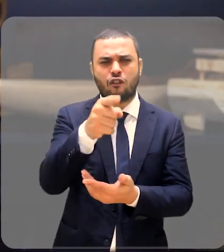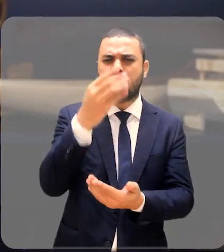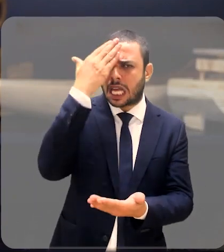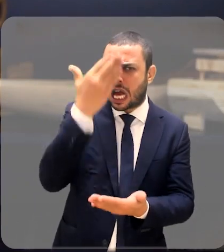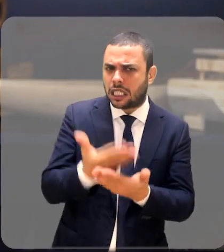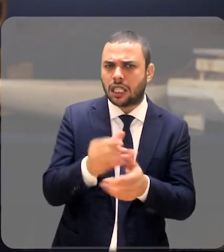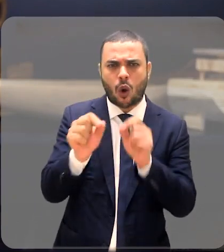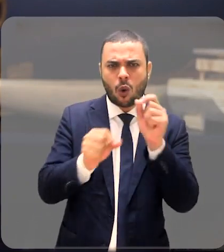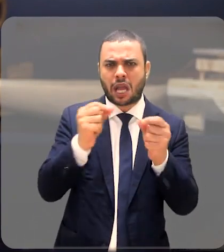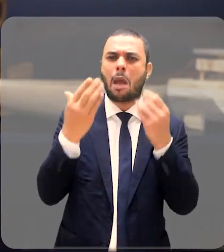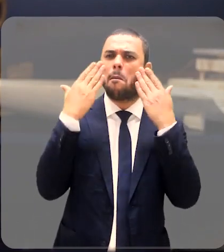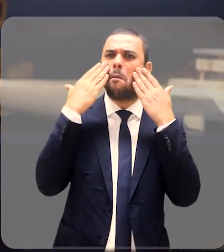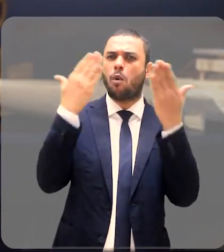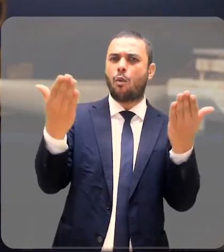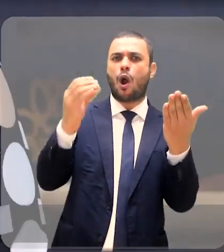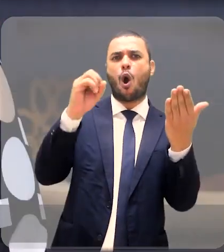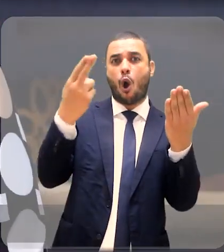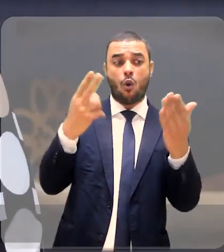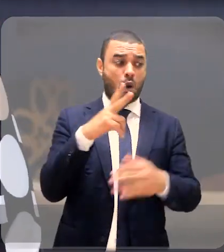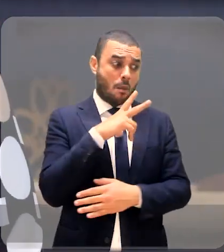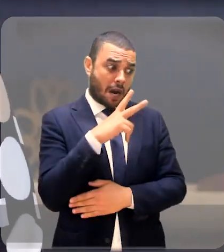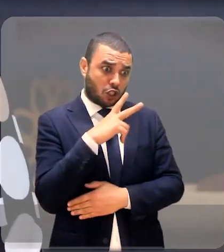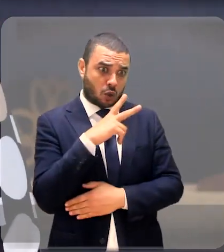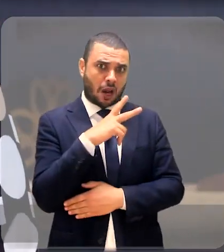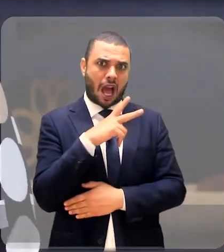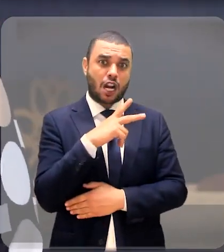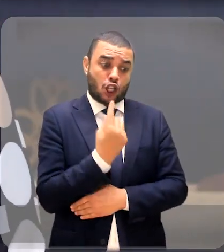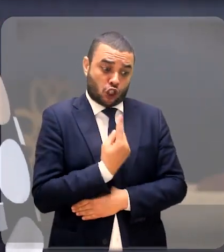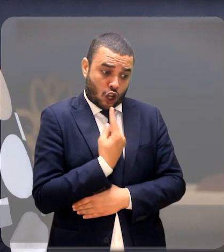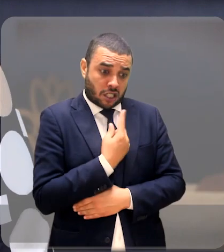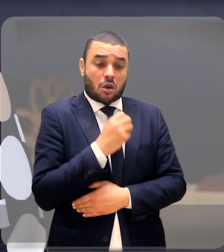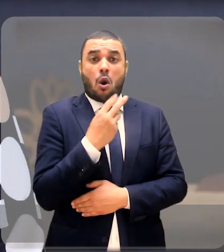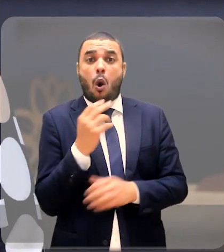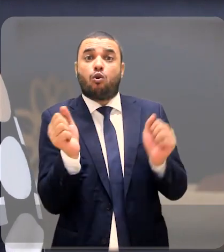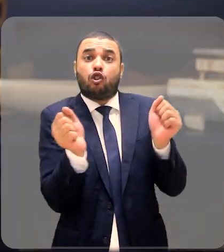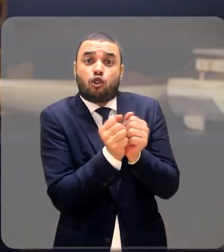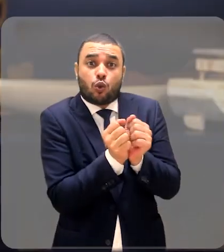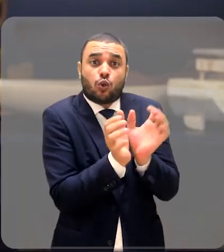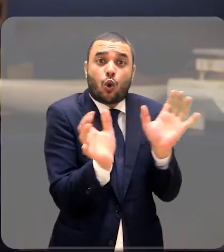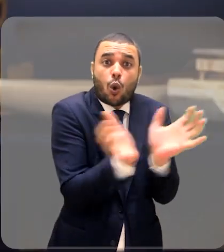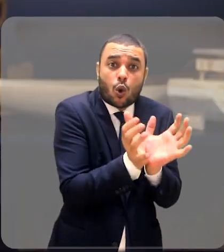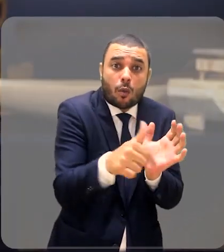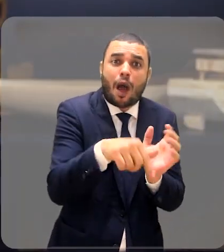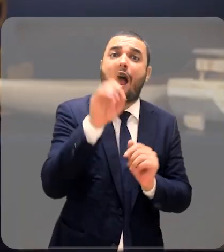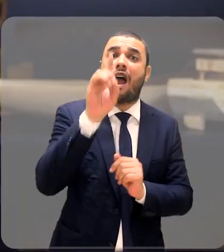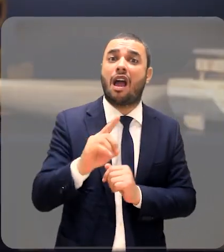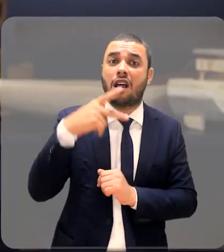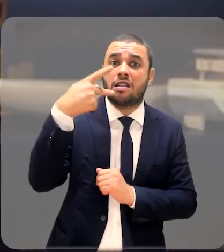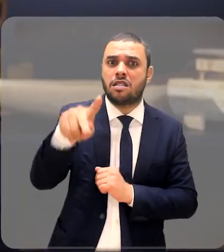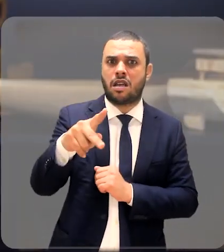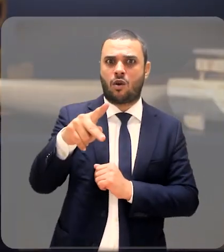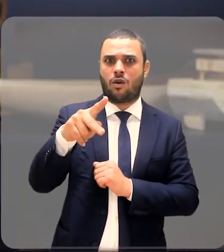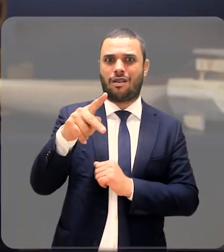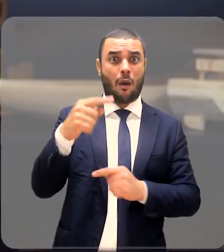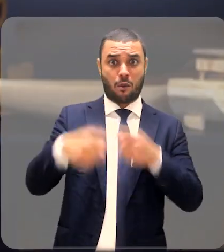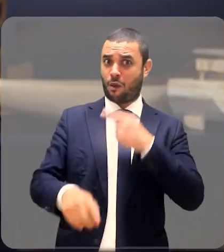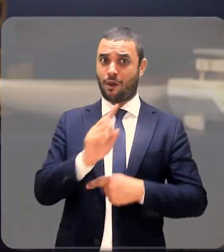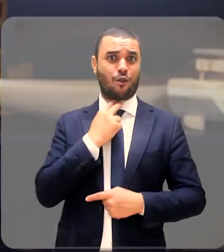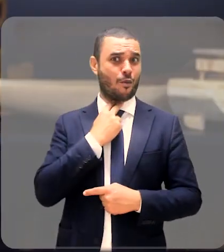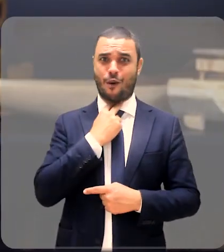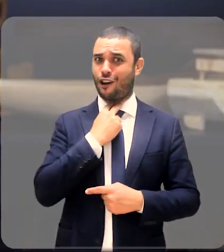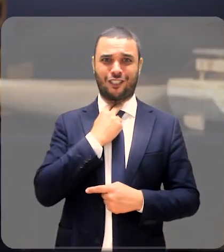religião em público ou privado, sozinho ou com a sua comunidade de fé, é um direito seu que ninguém pode tirar.